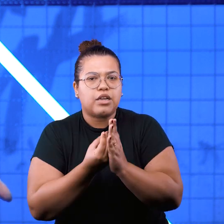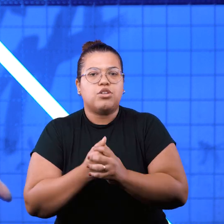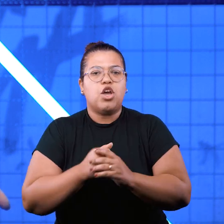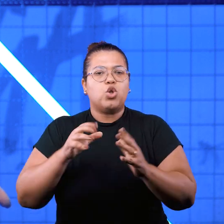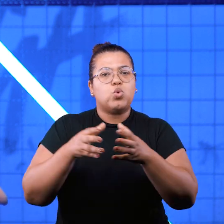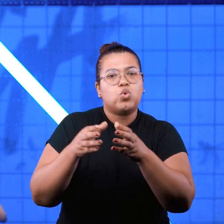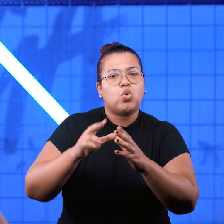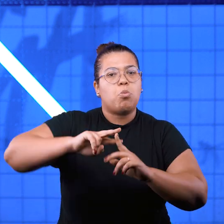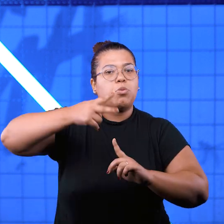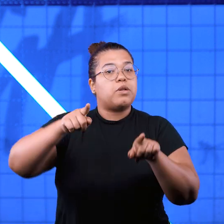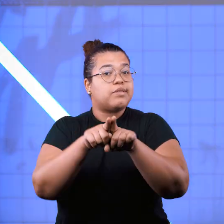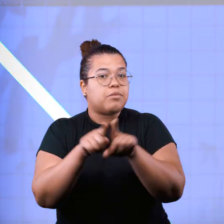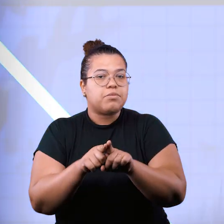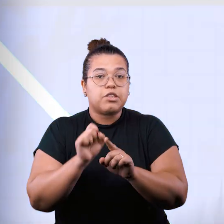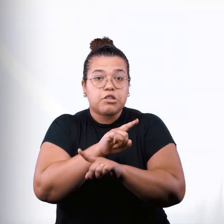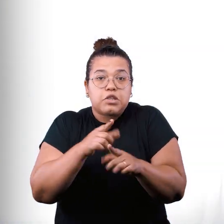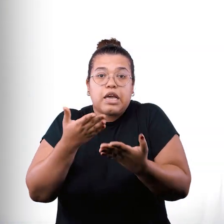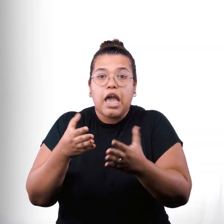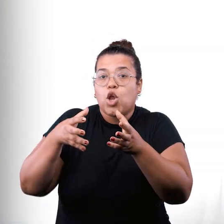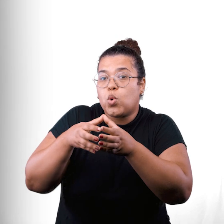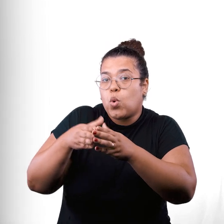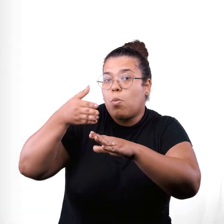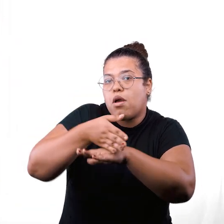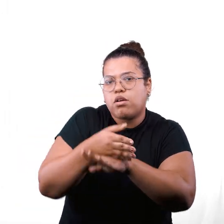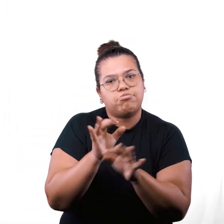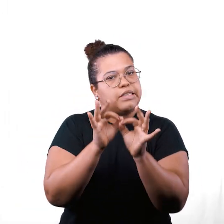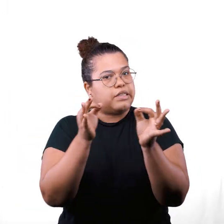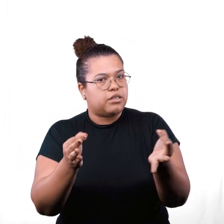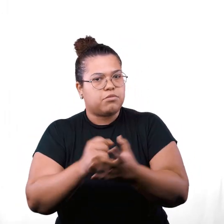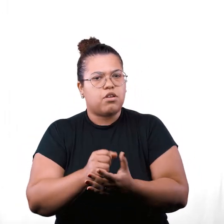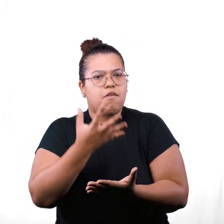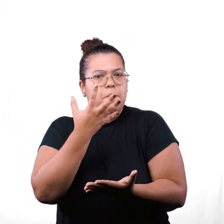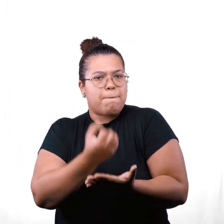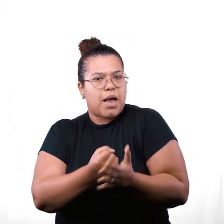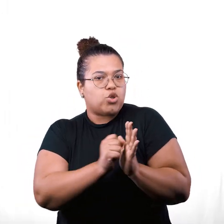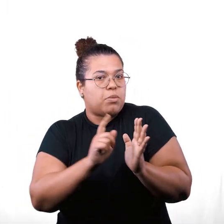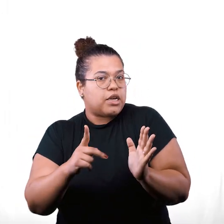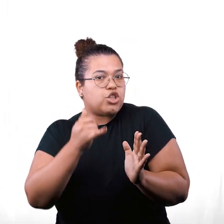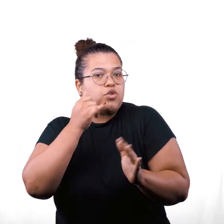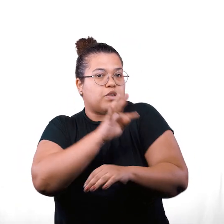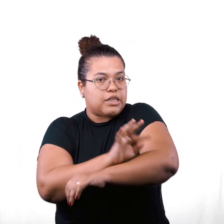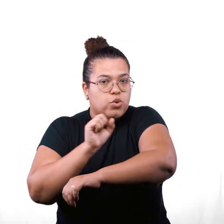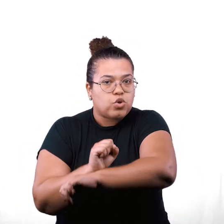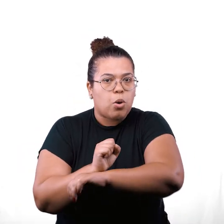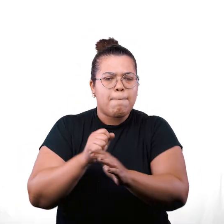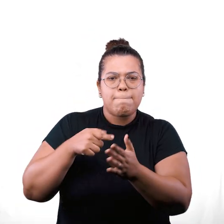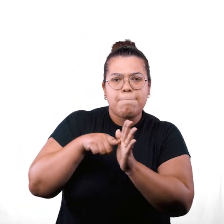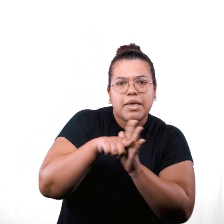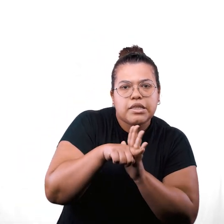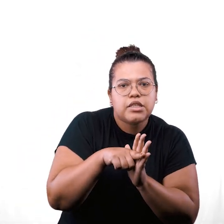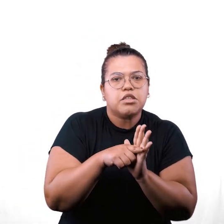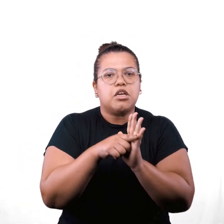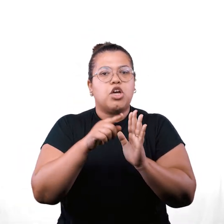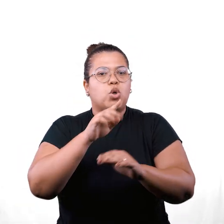nossos pequenos grupos multiplicadores. Para participar de um pequeno grupo, é bem simples. Baixe o aplicativo da nossa igreja, pesquisando na sua loja